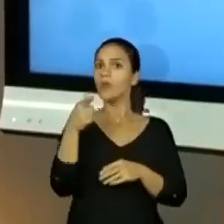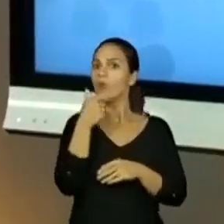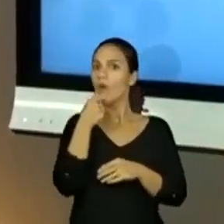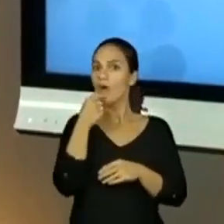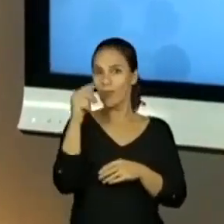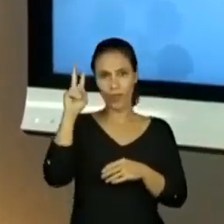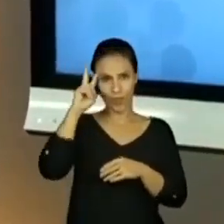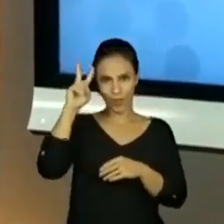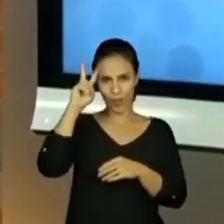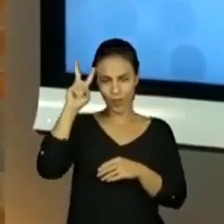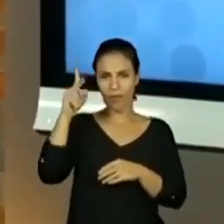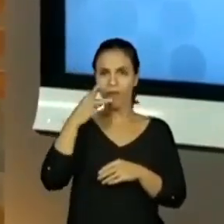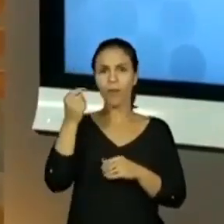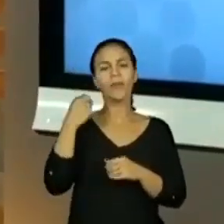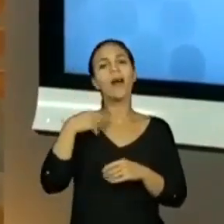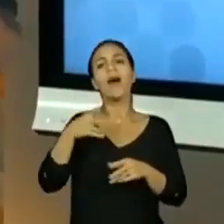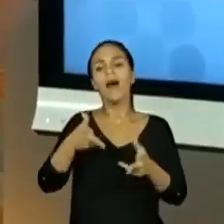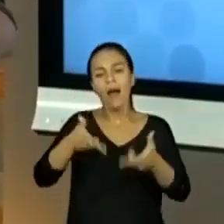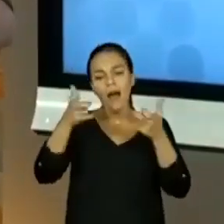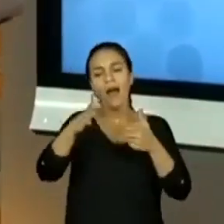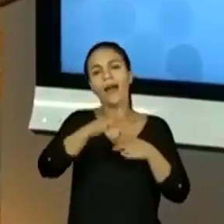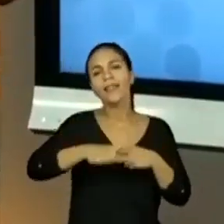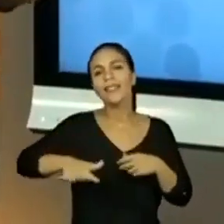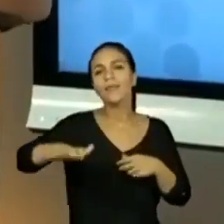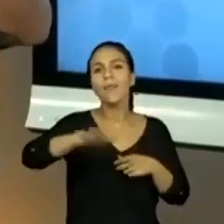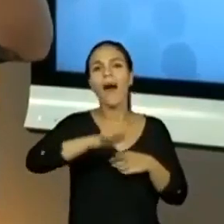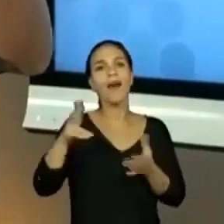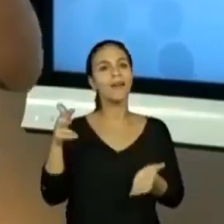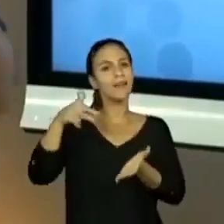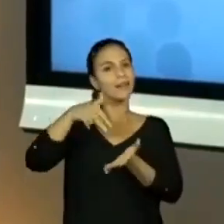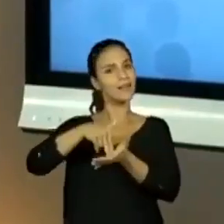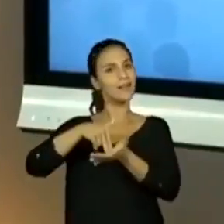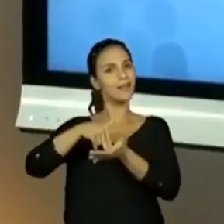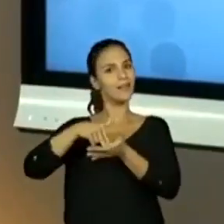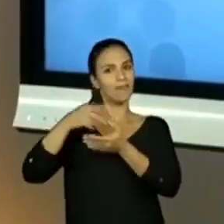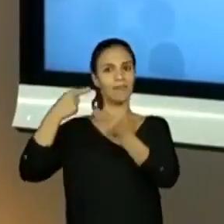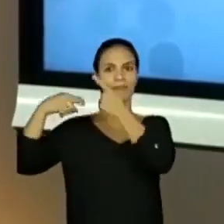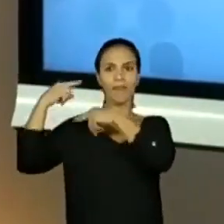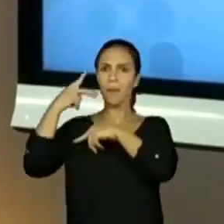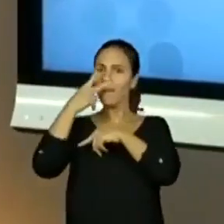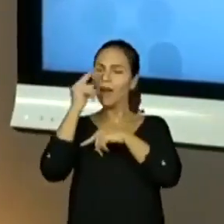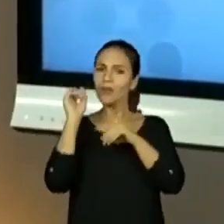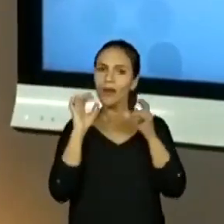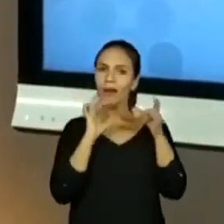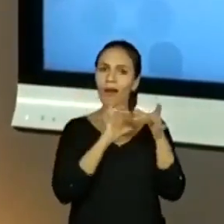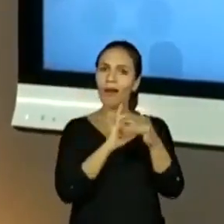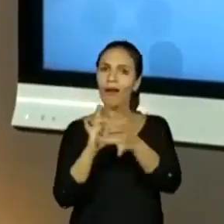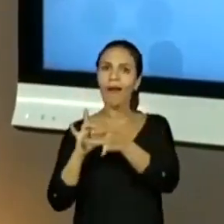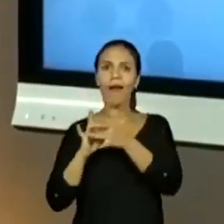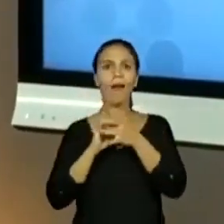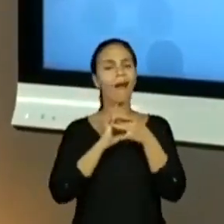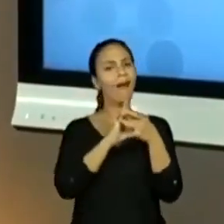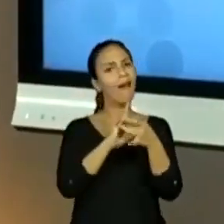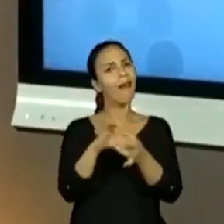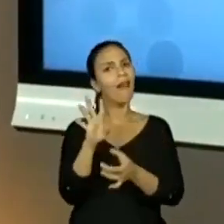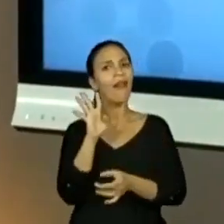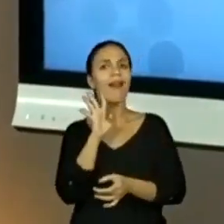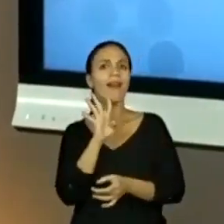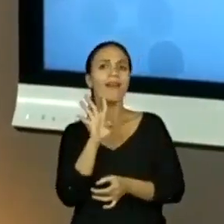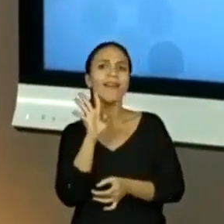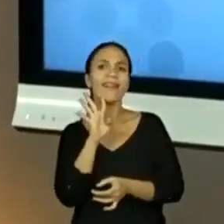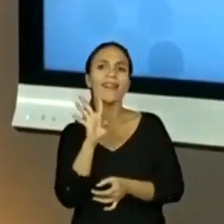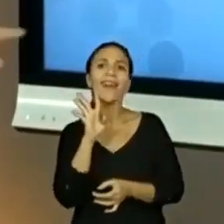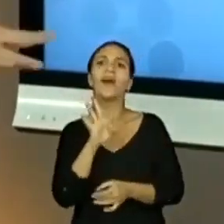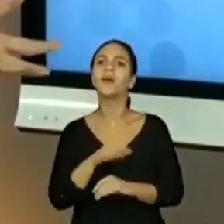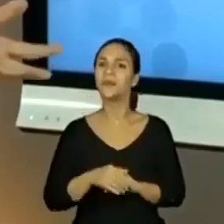A história. Olha que interessante. Olha como as ciências se integram. Então, isso acaba sendo muito,